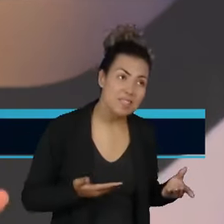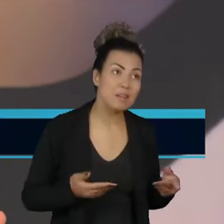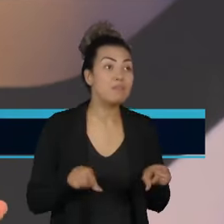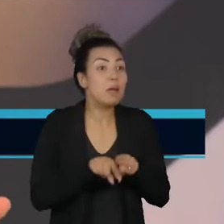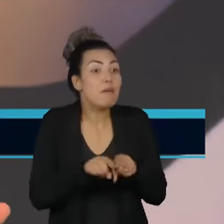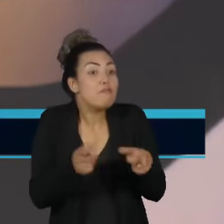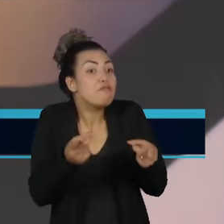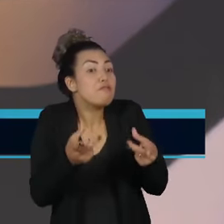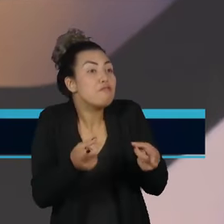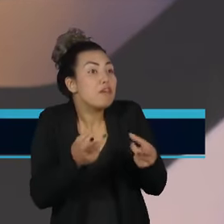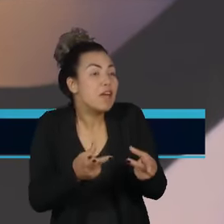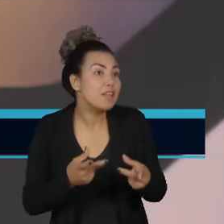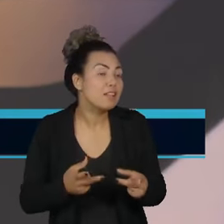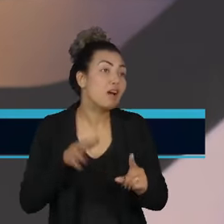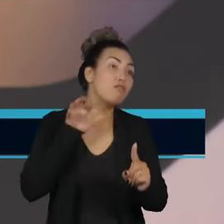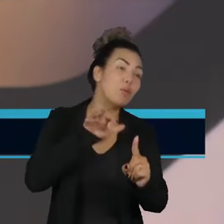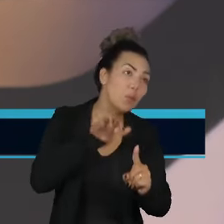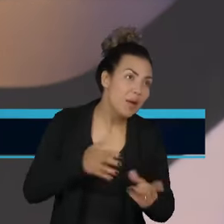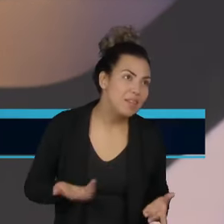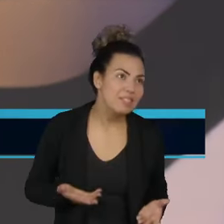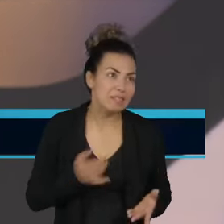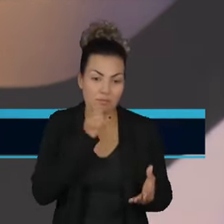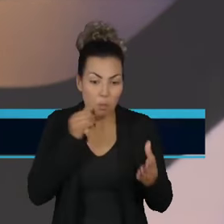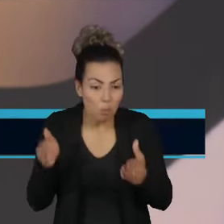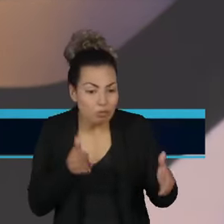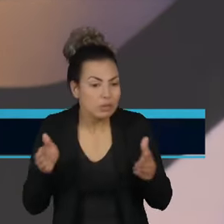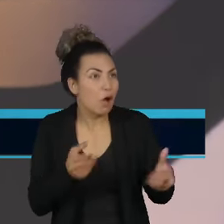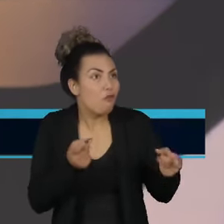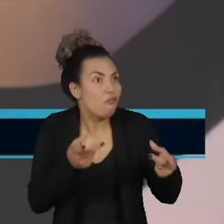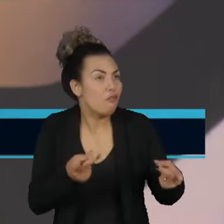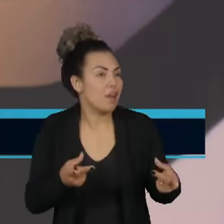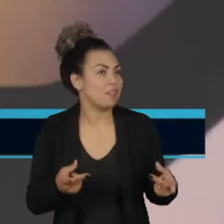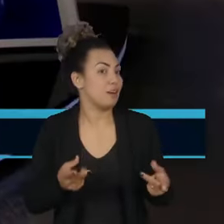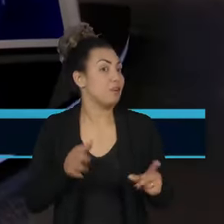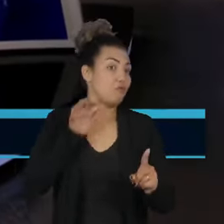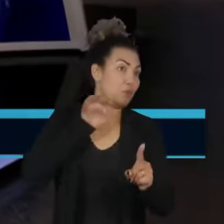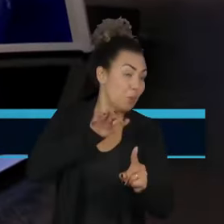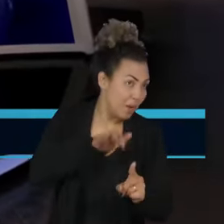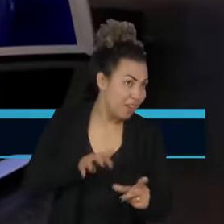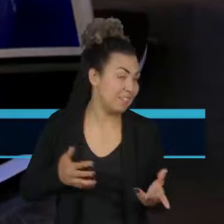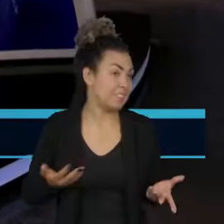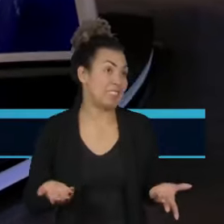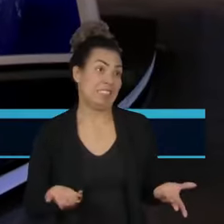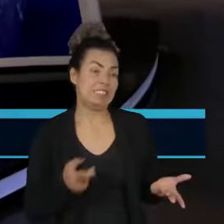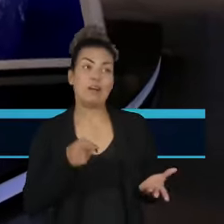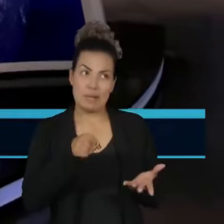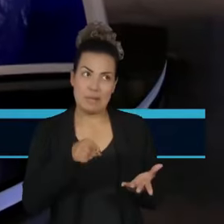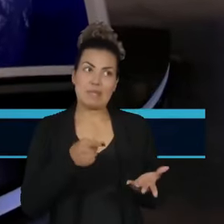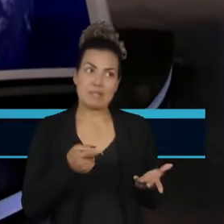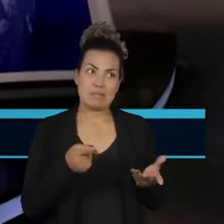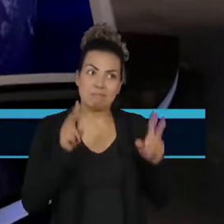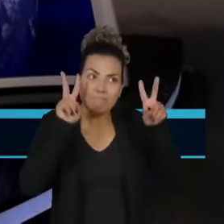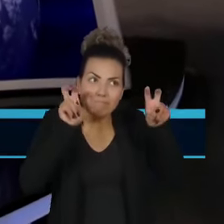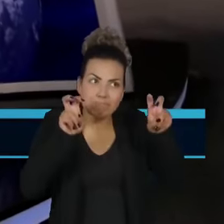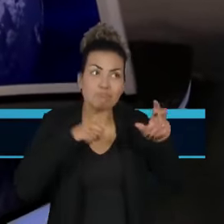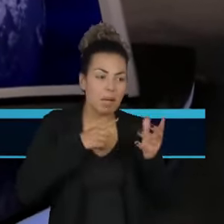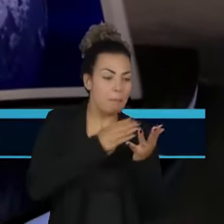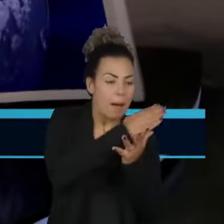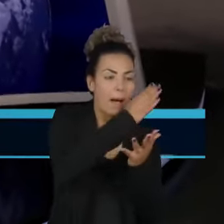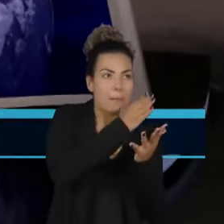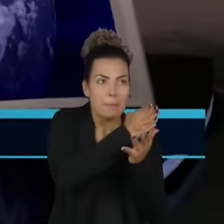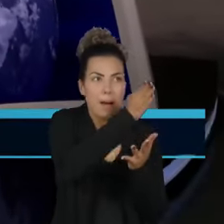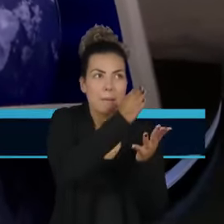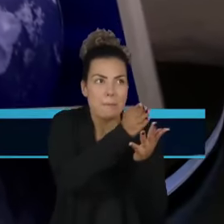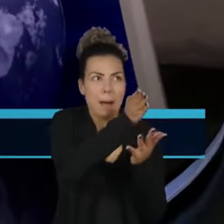questão da produtividade. Então é uma questão que tem múltiplo elementos e que precisariam ser